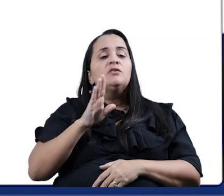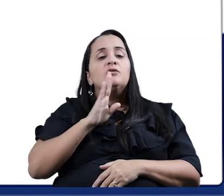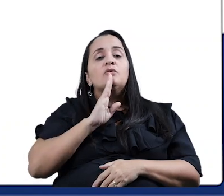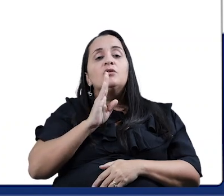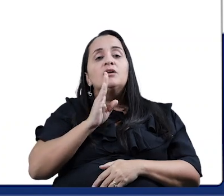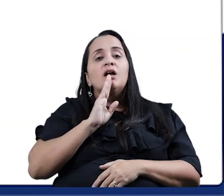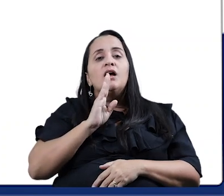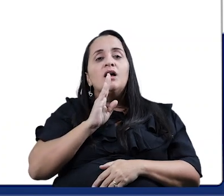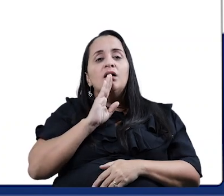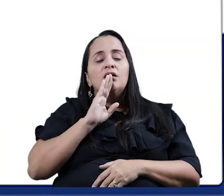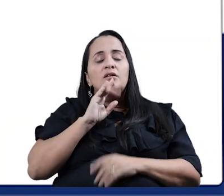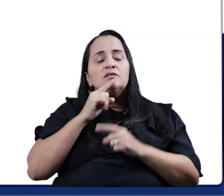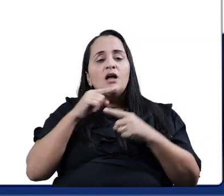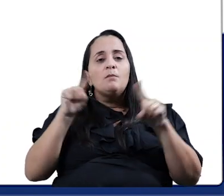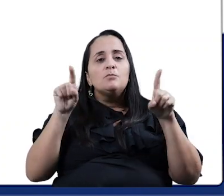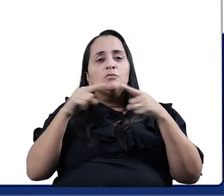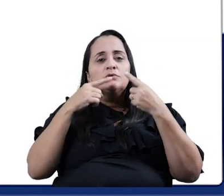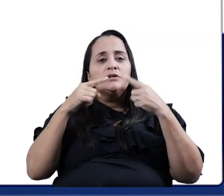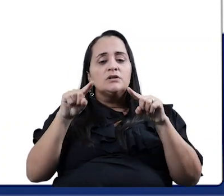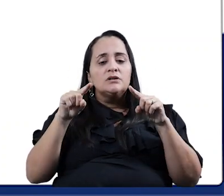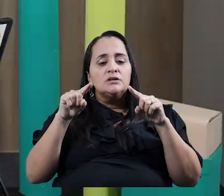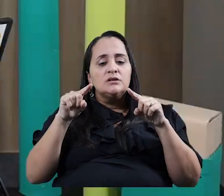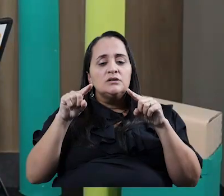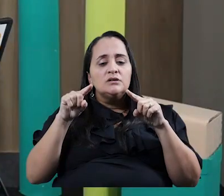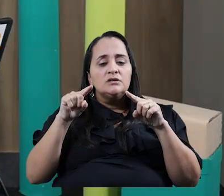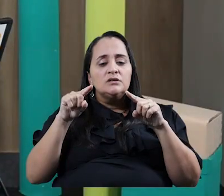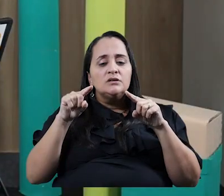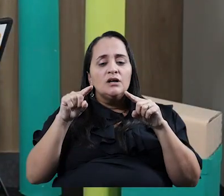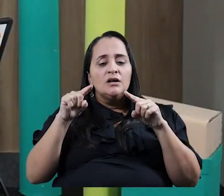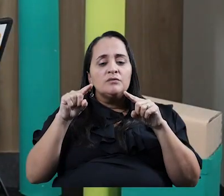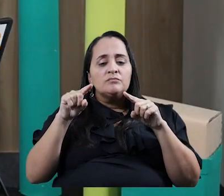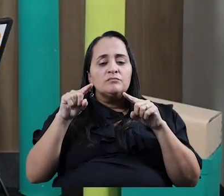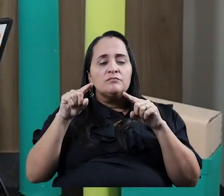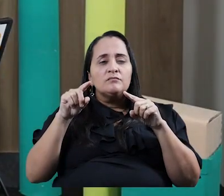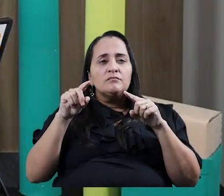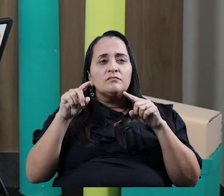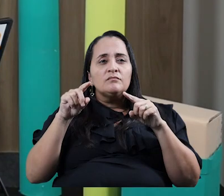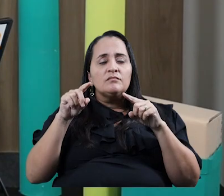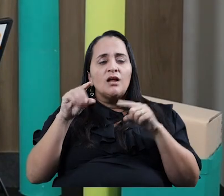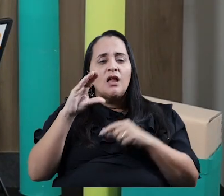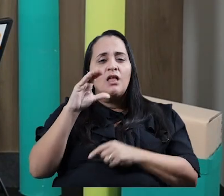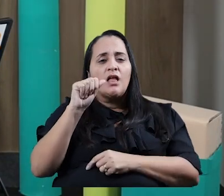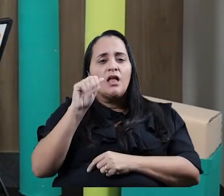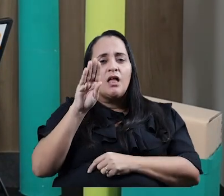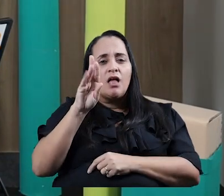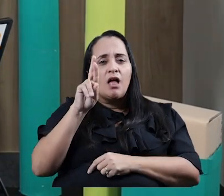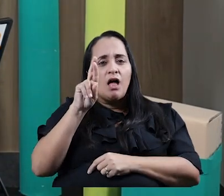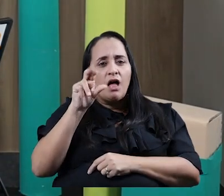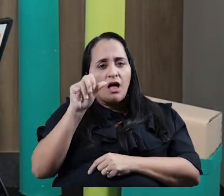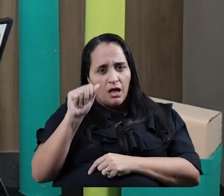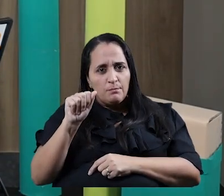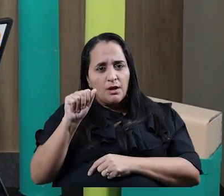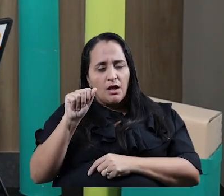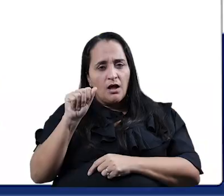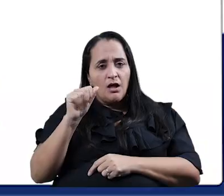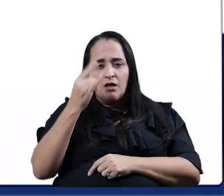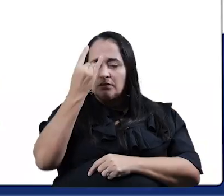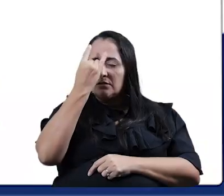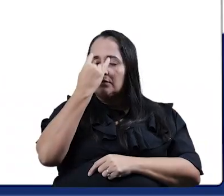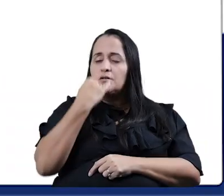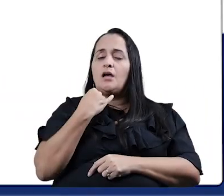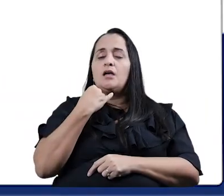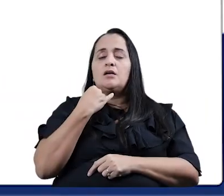musiquinha da cabra cega? Preste atenção. Essas musiquinhas, gente, dançam